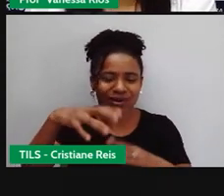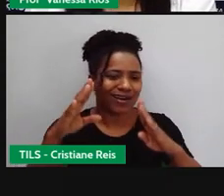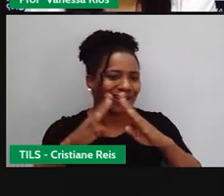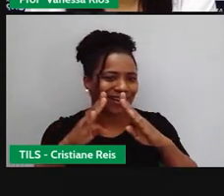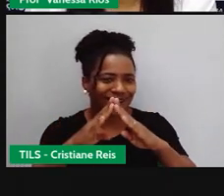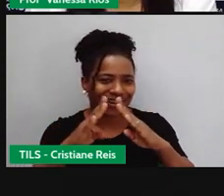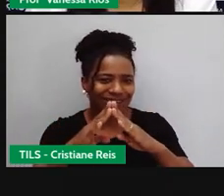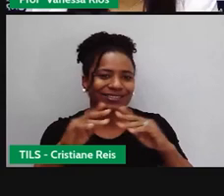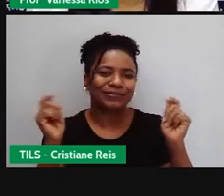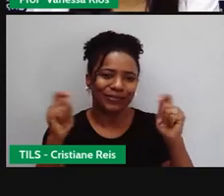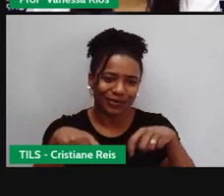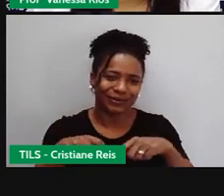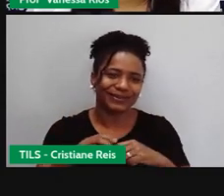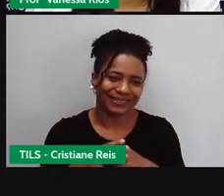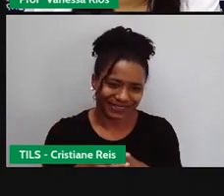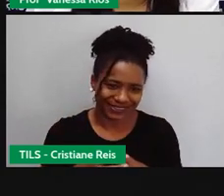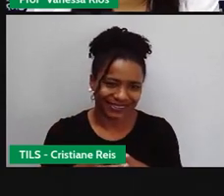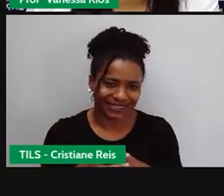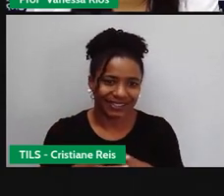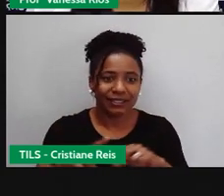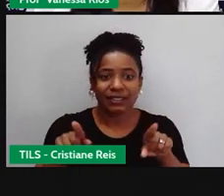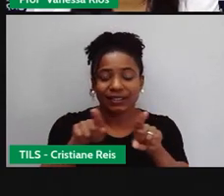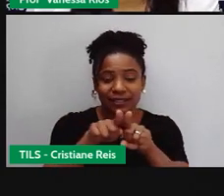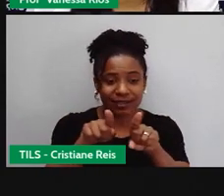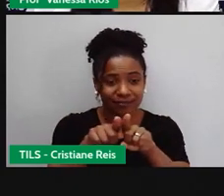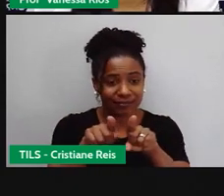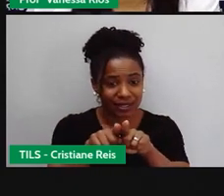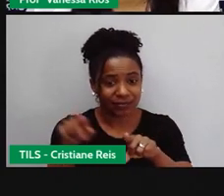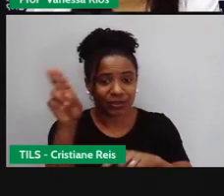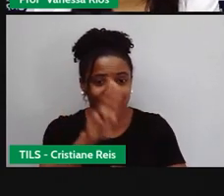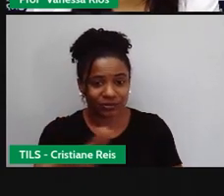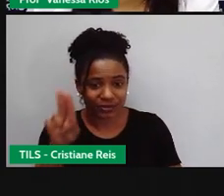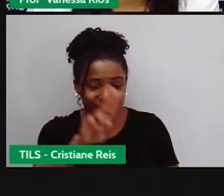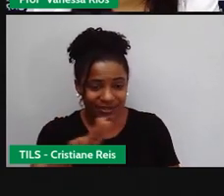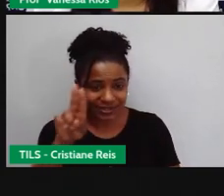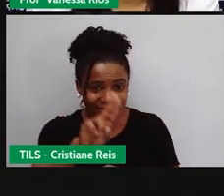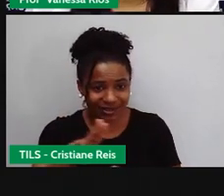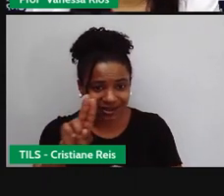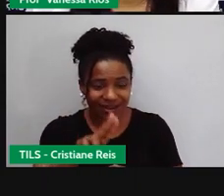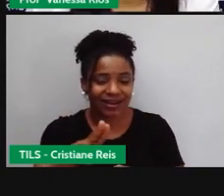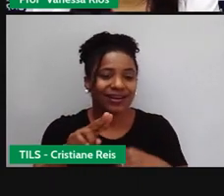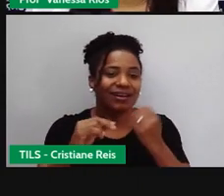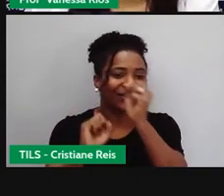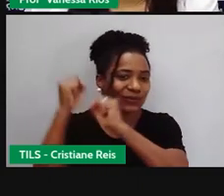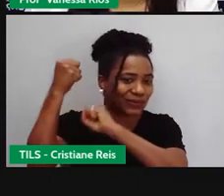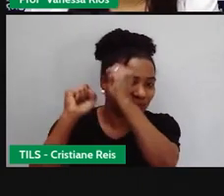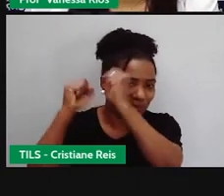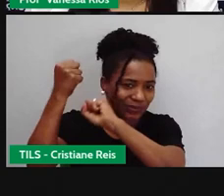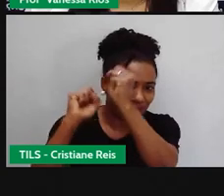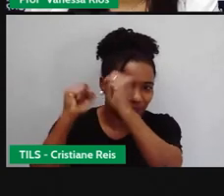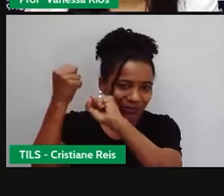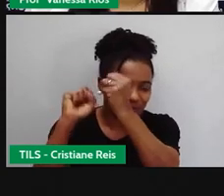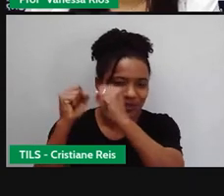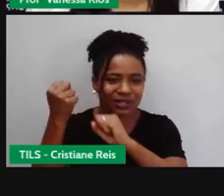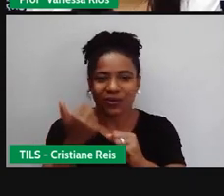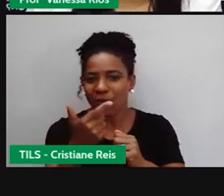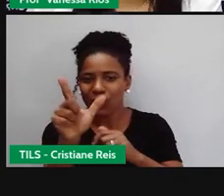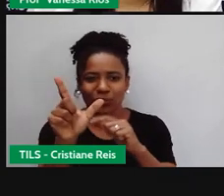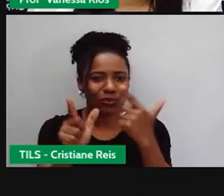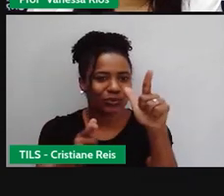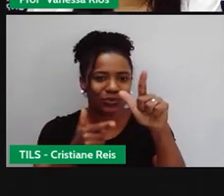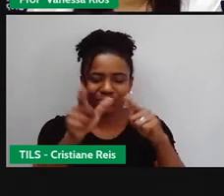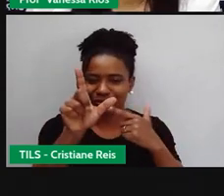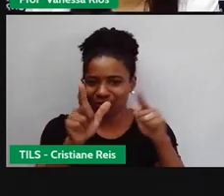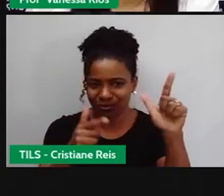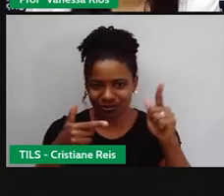nossa casa. Ou dependendo aí da utilização também pelas indústrias, né? E outros locais